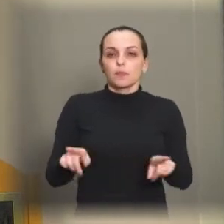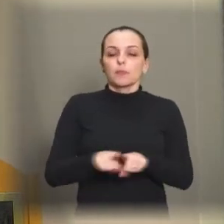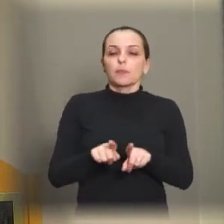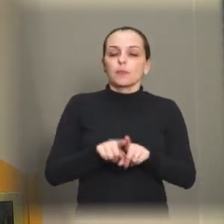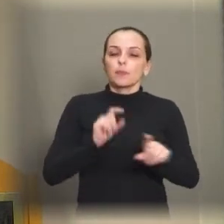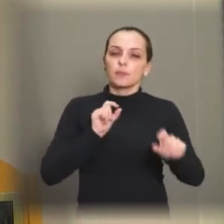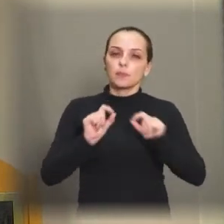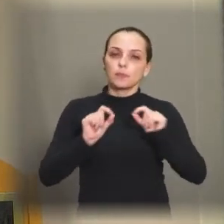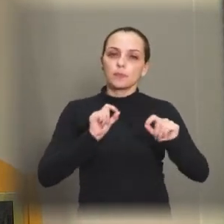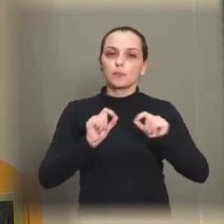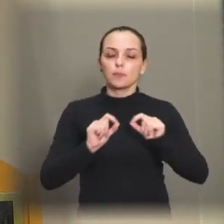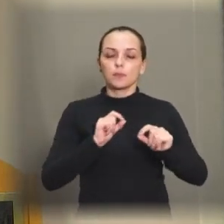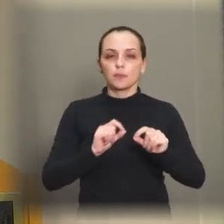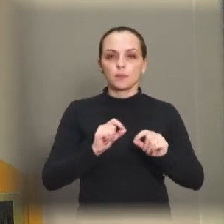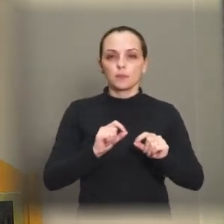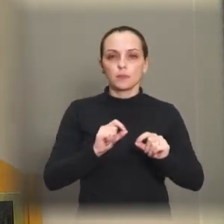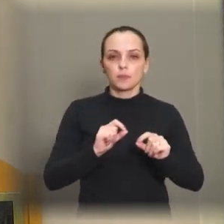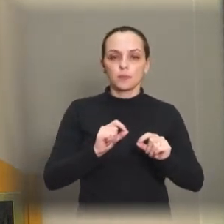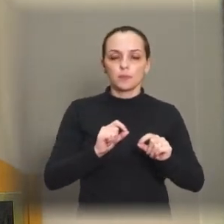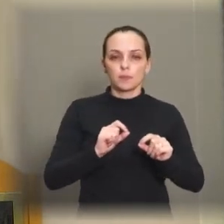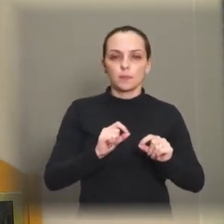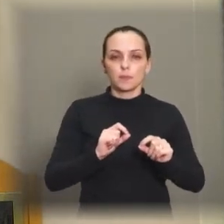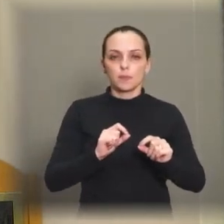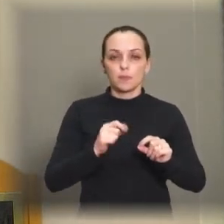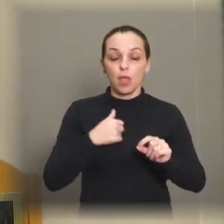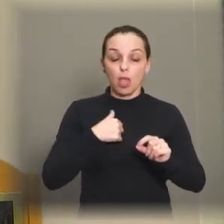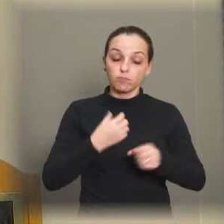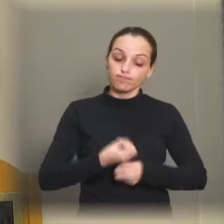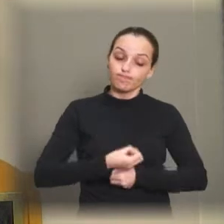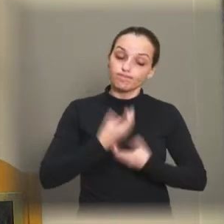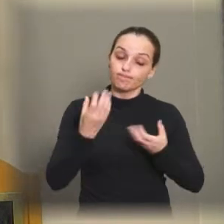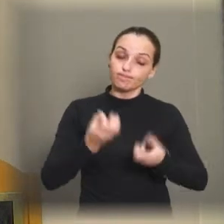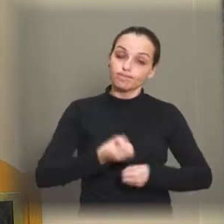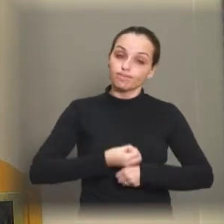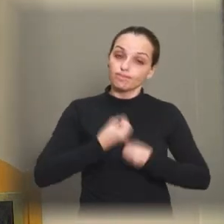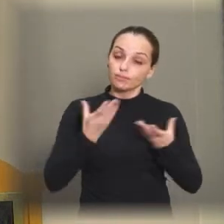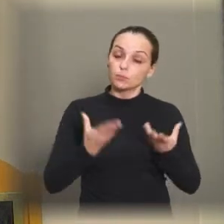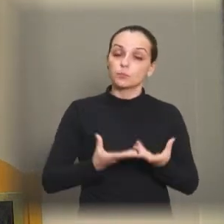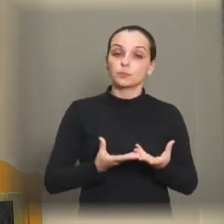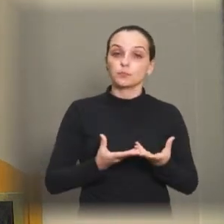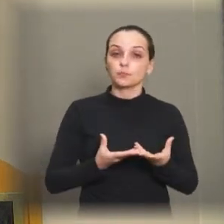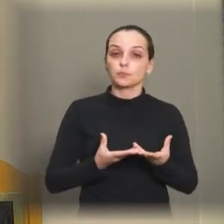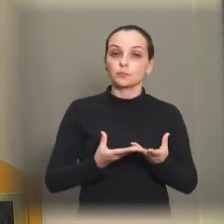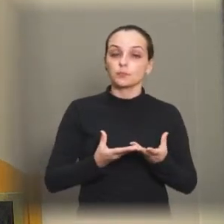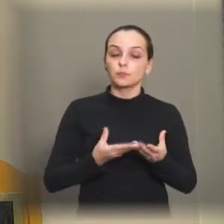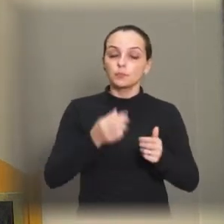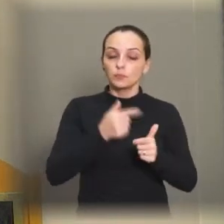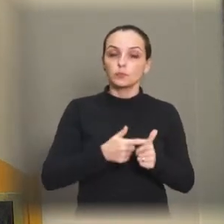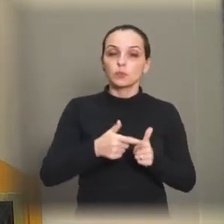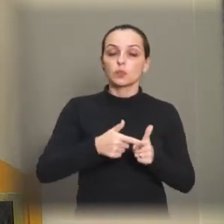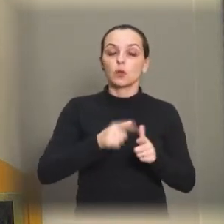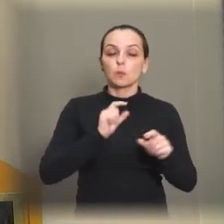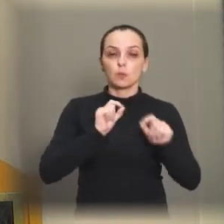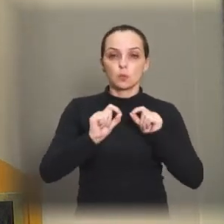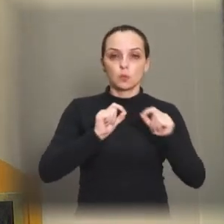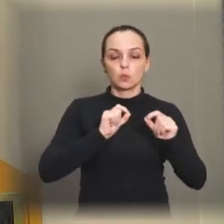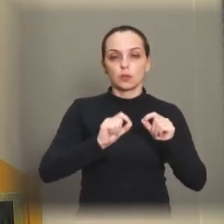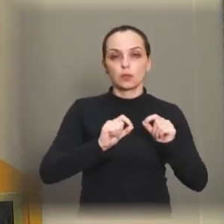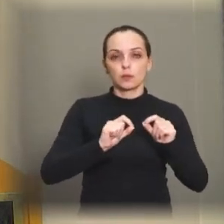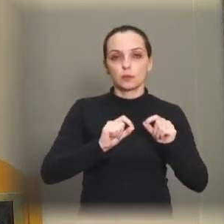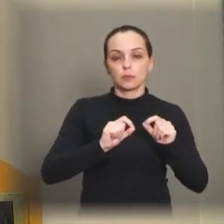também quero, não poderia deixar de mencionar, em relação a